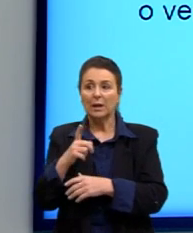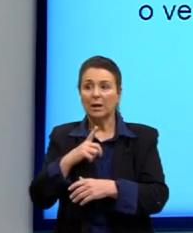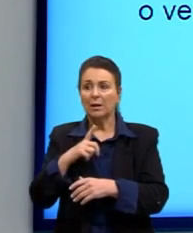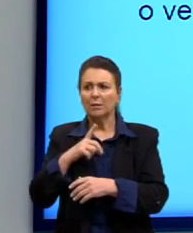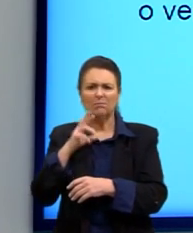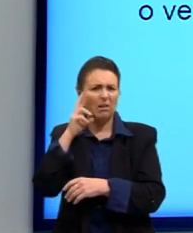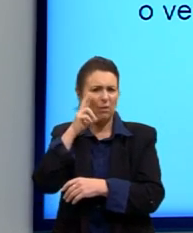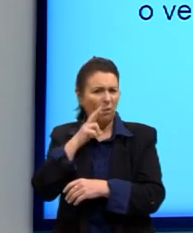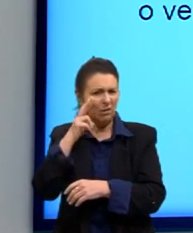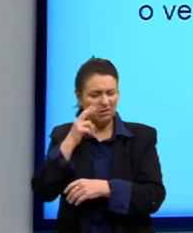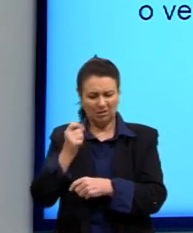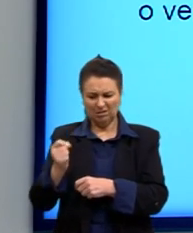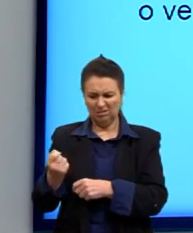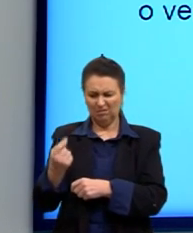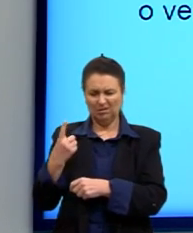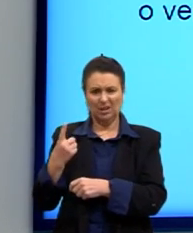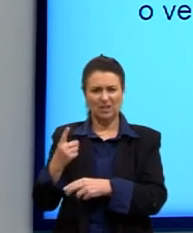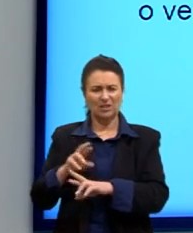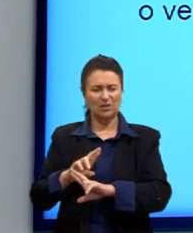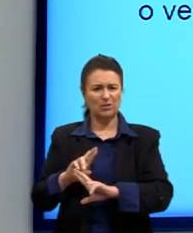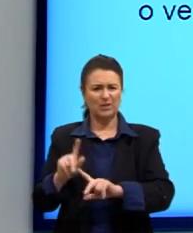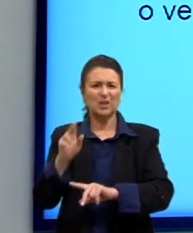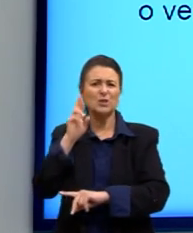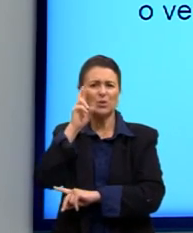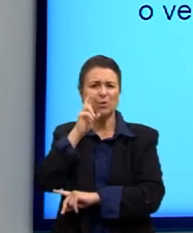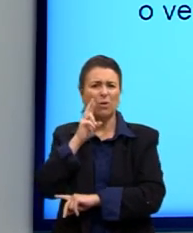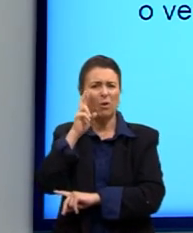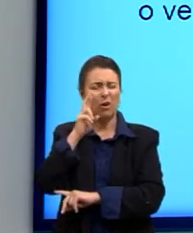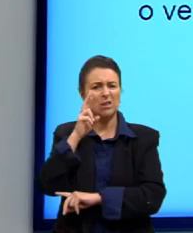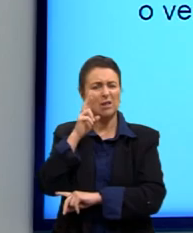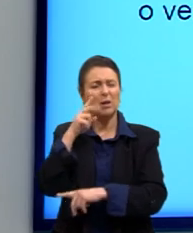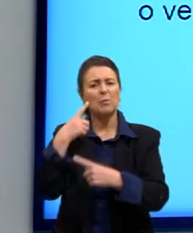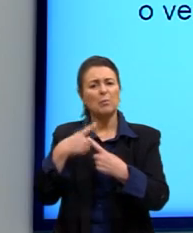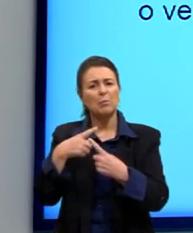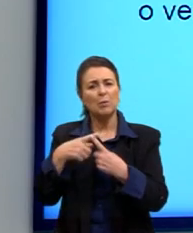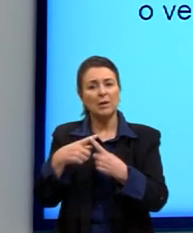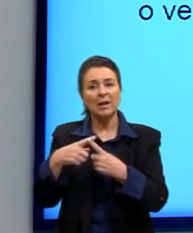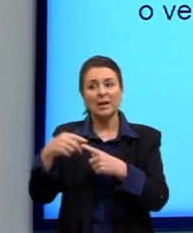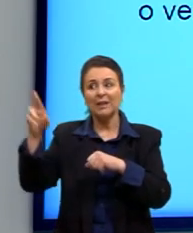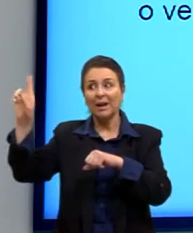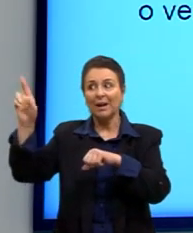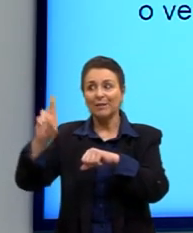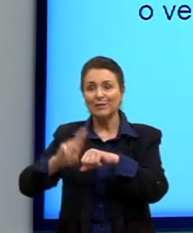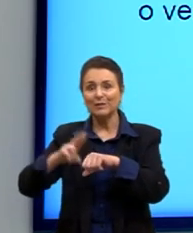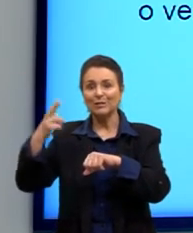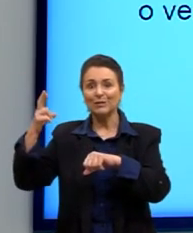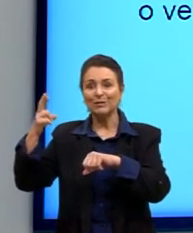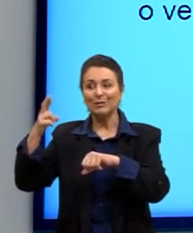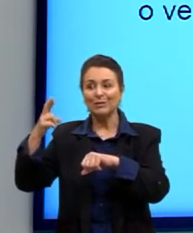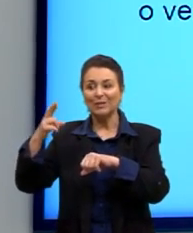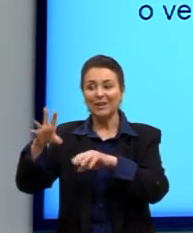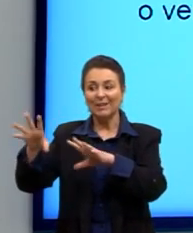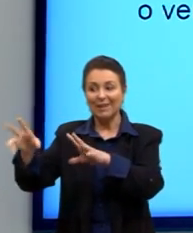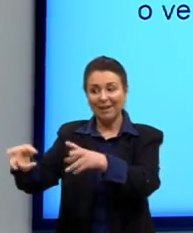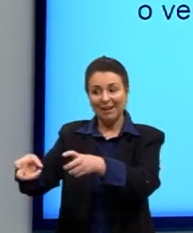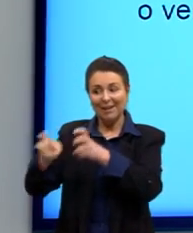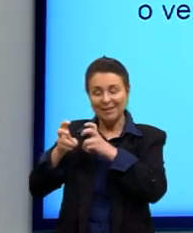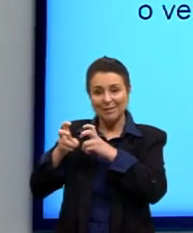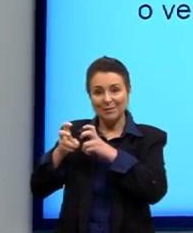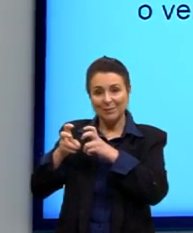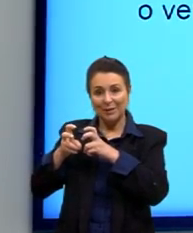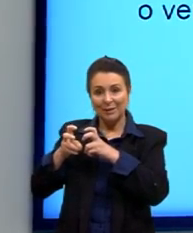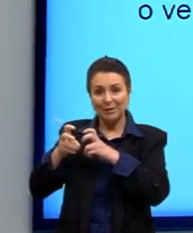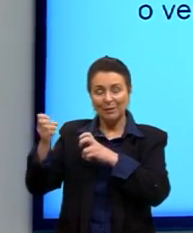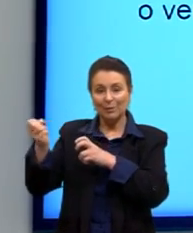rosa, ela está com uma cor diferente. Porque ela está, justamente, refletindo a cor que ela está recebendo desse